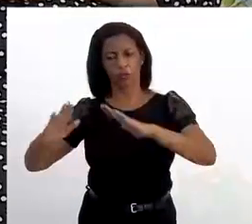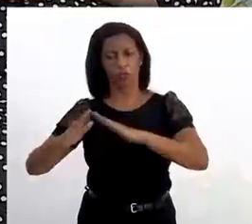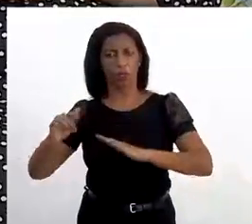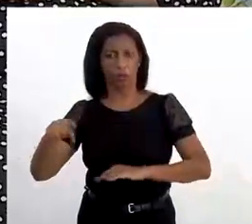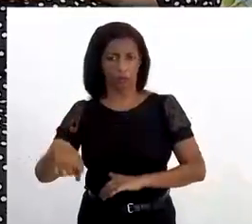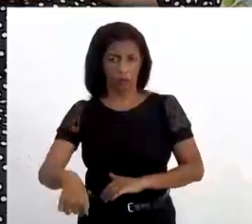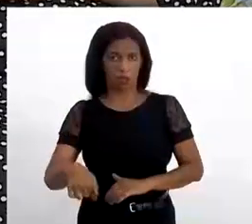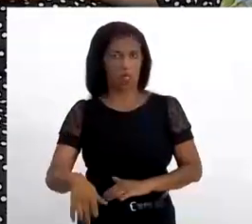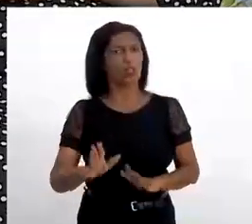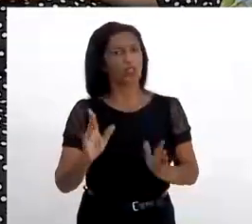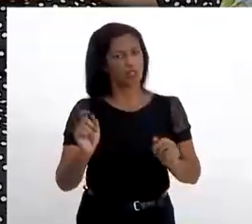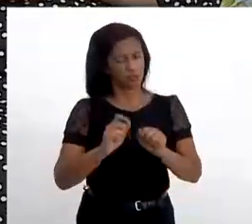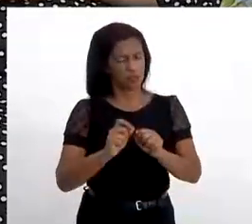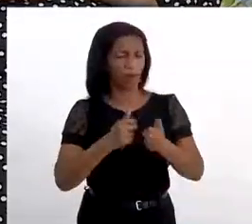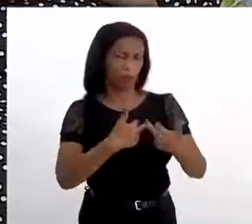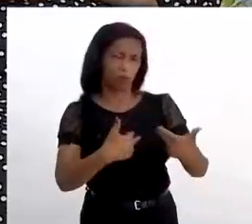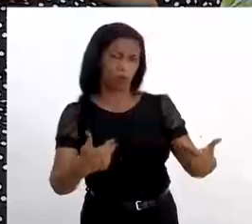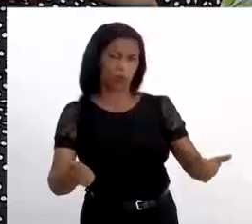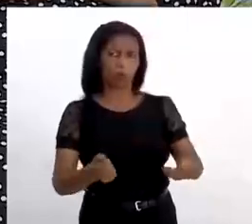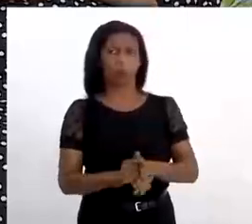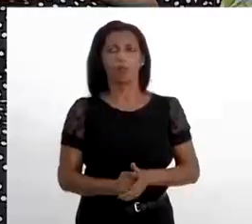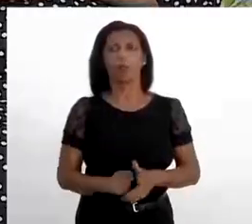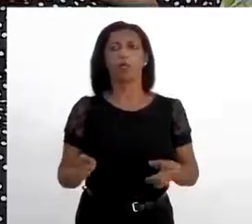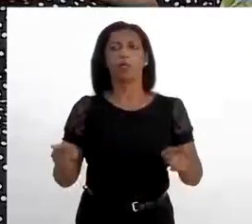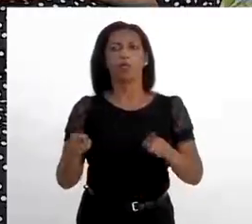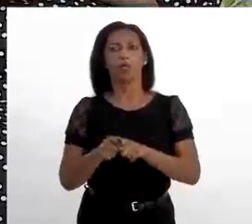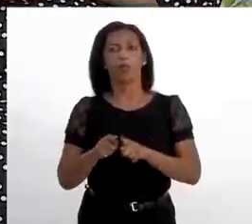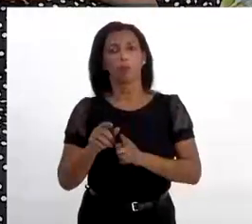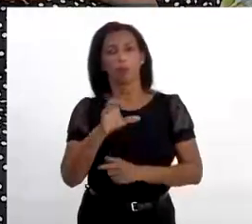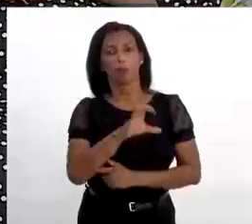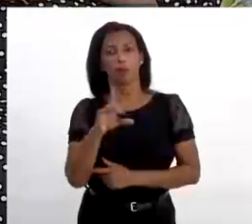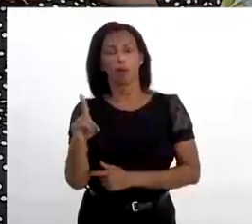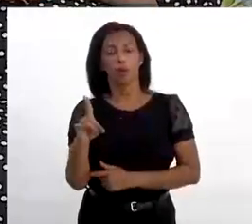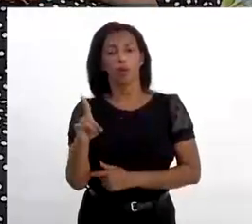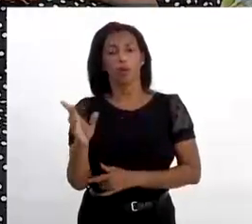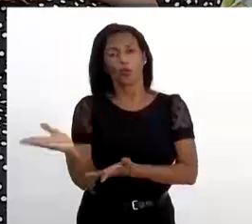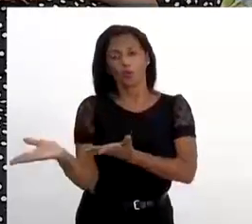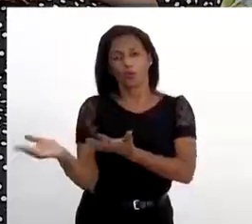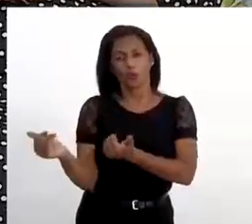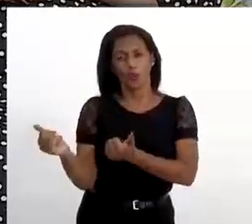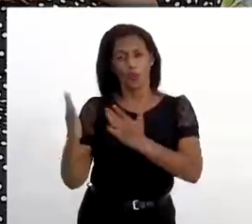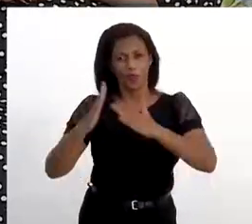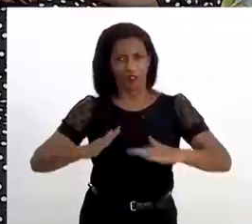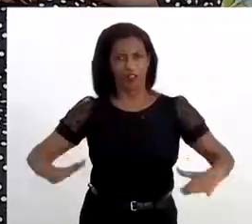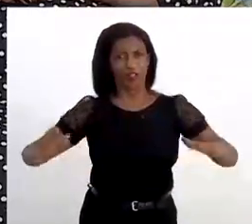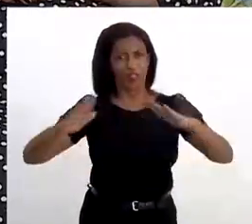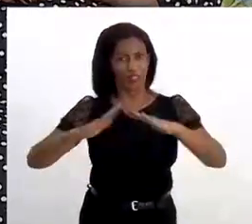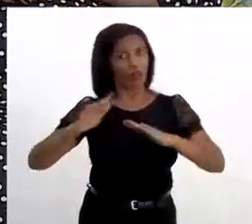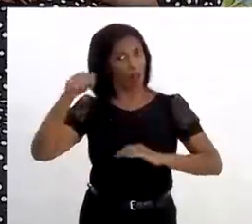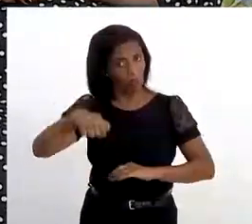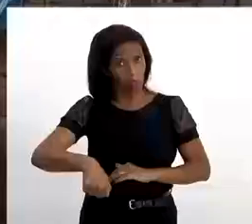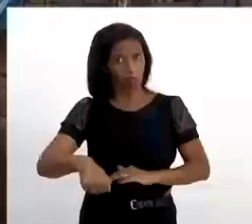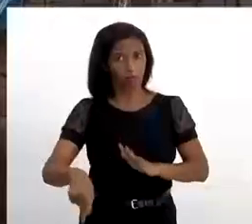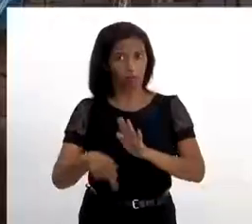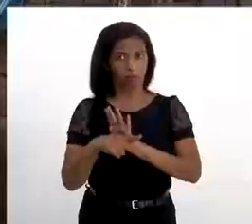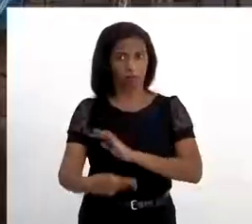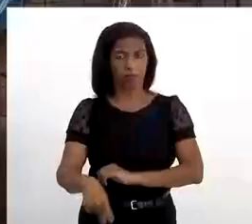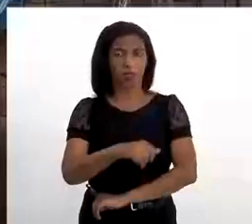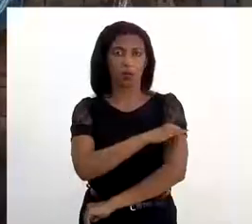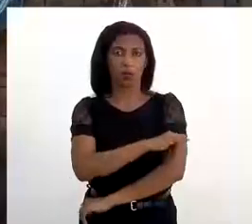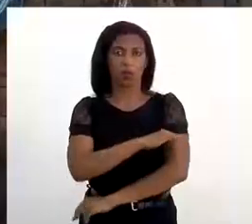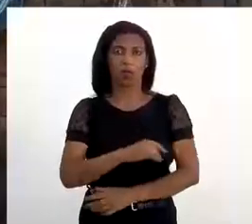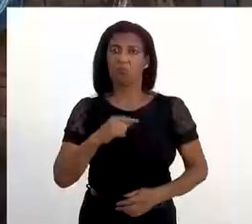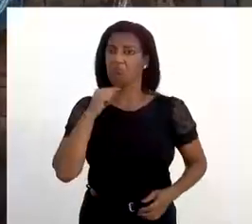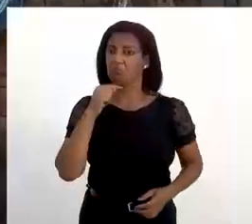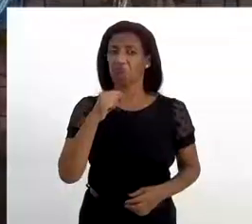aqui no Rio. Fizemos algumas coisas. Inclusive, a nossa coordenação Juventude de Terreno Nacional é aqui no Rio. Mas